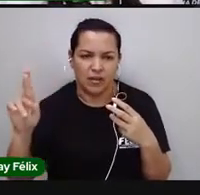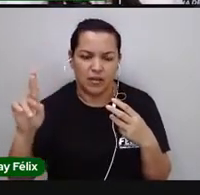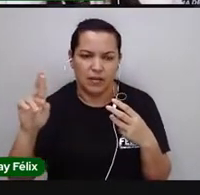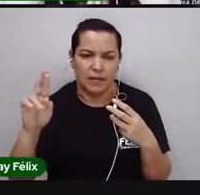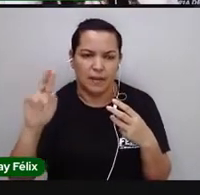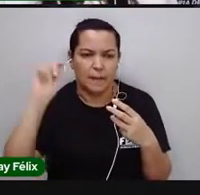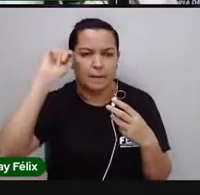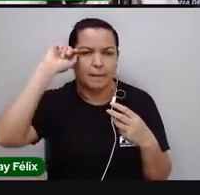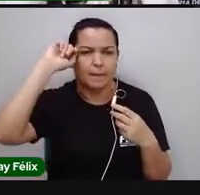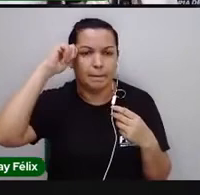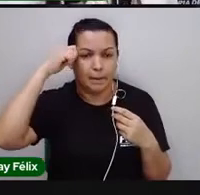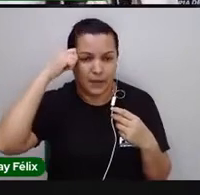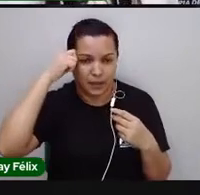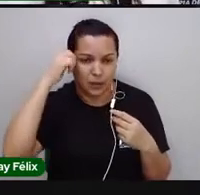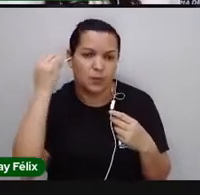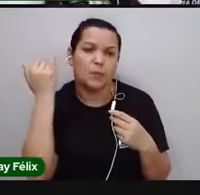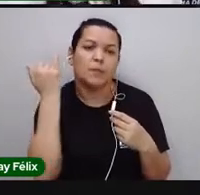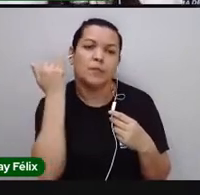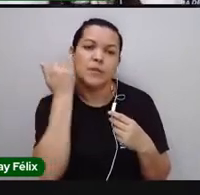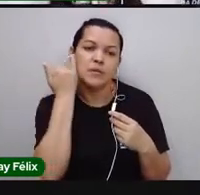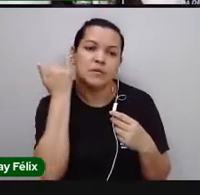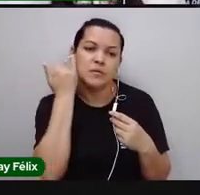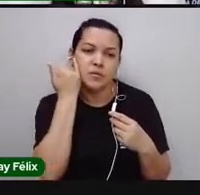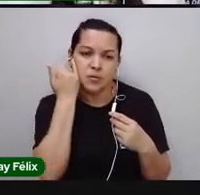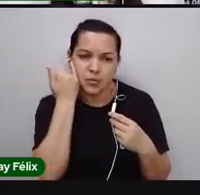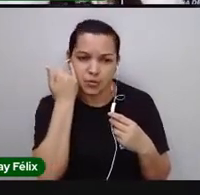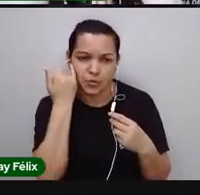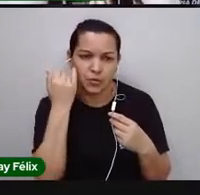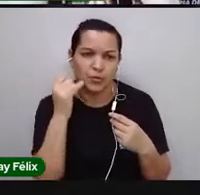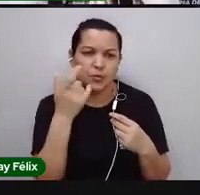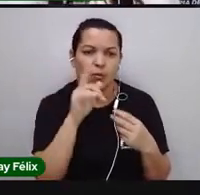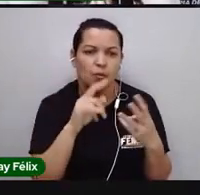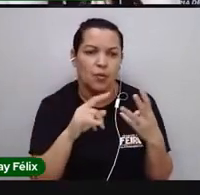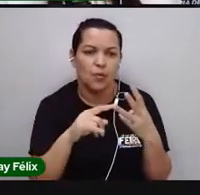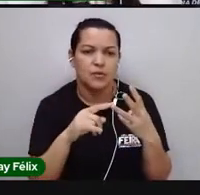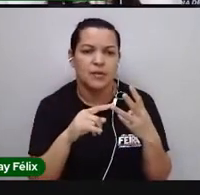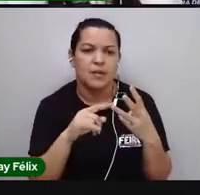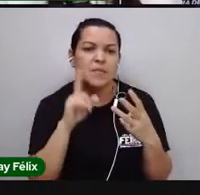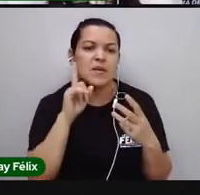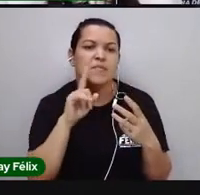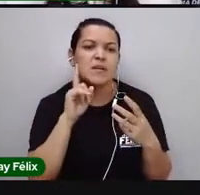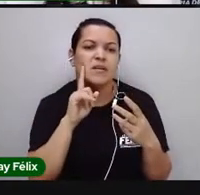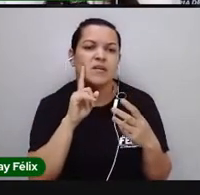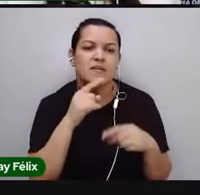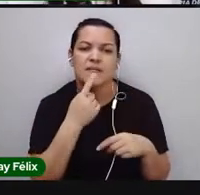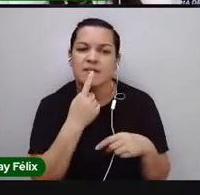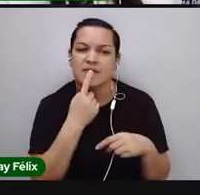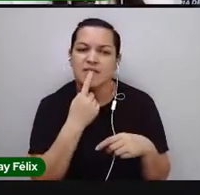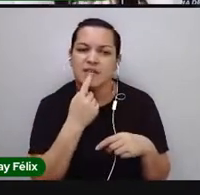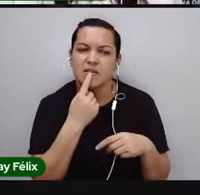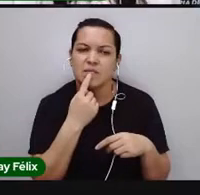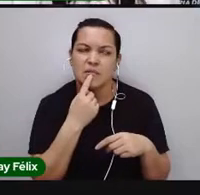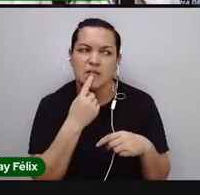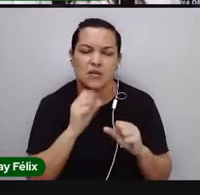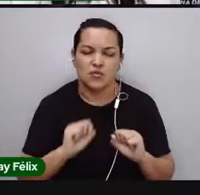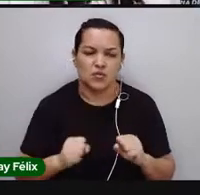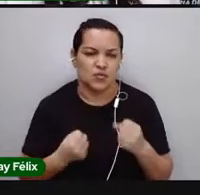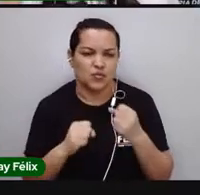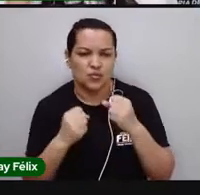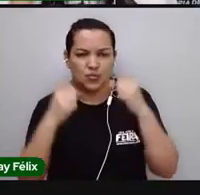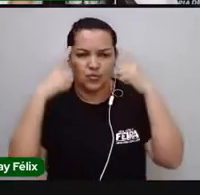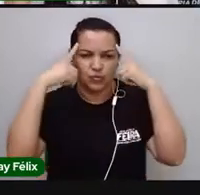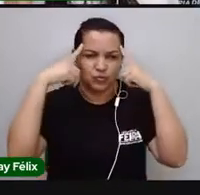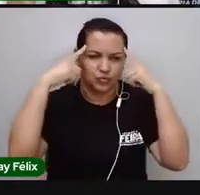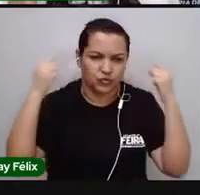impassível e preguiçoso. Homo sapiens americanos. Vermelho, mal-humorado e violento.